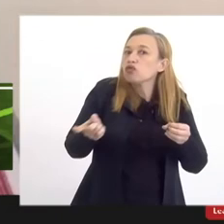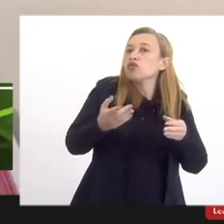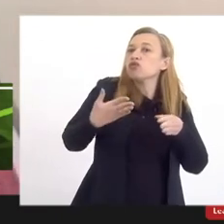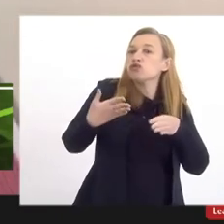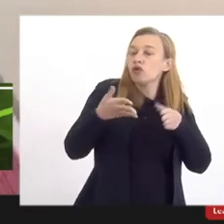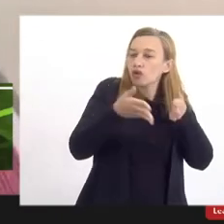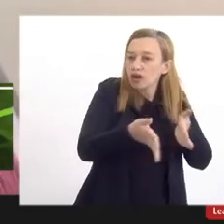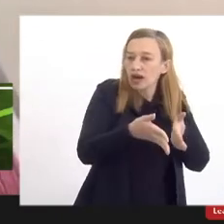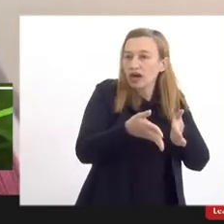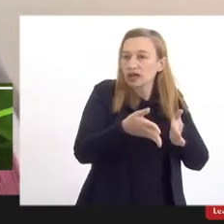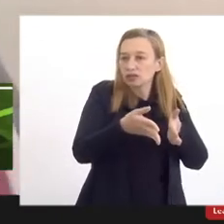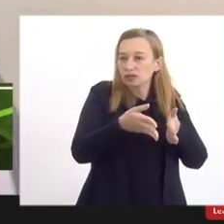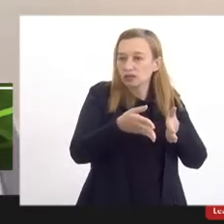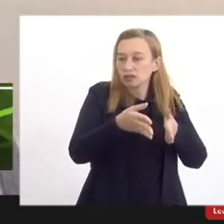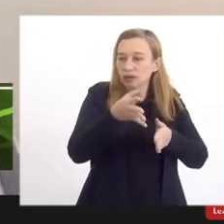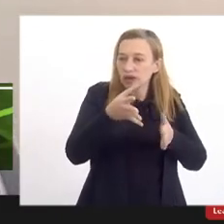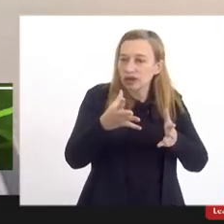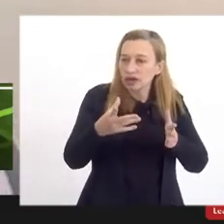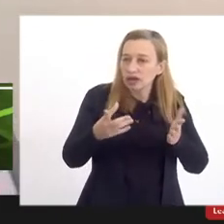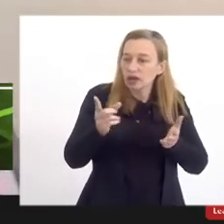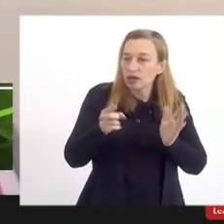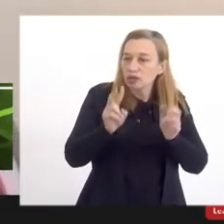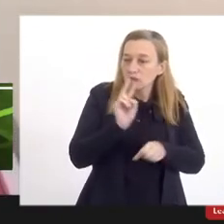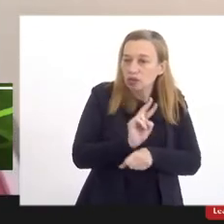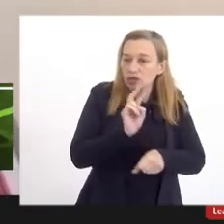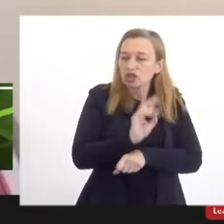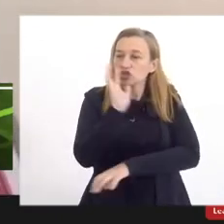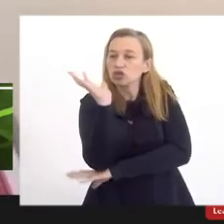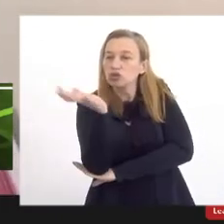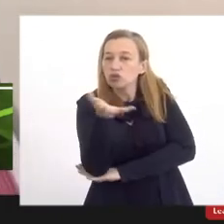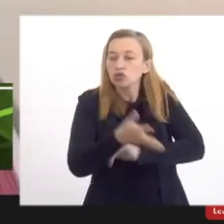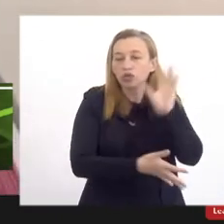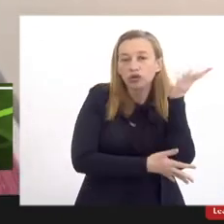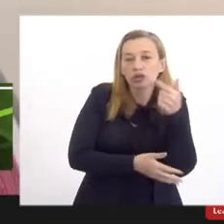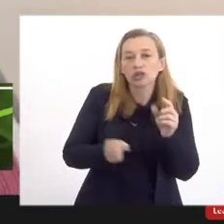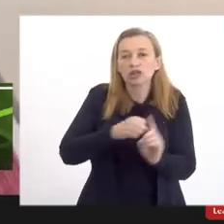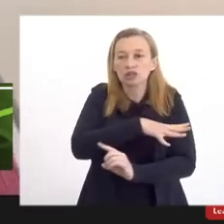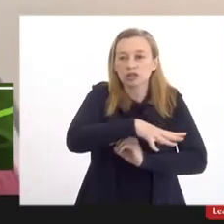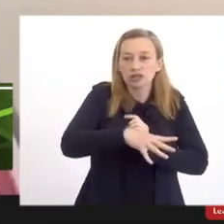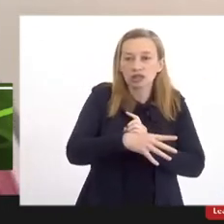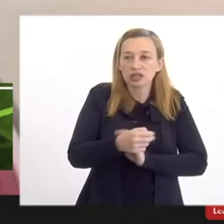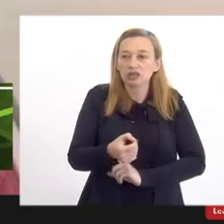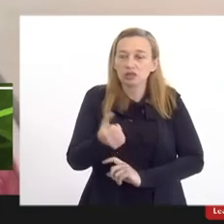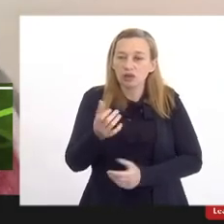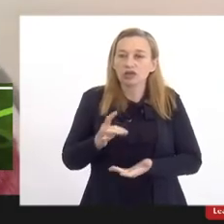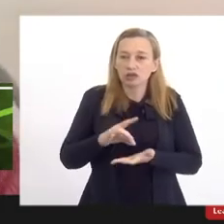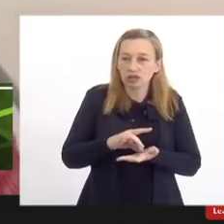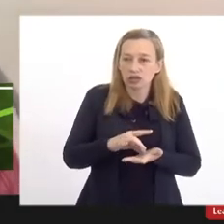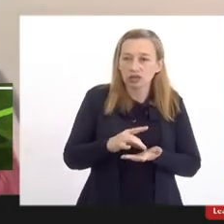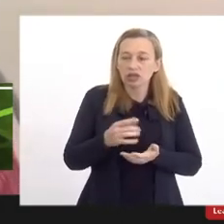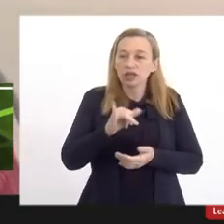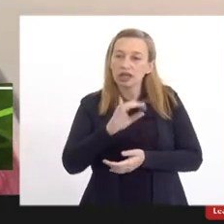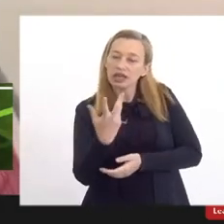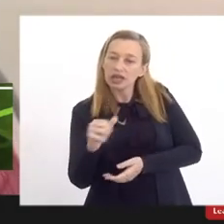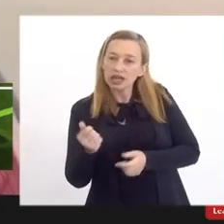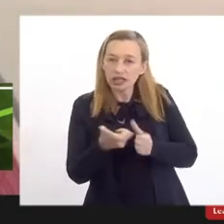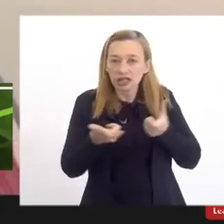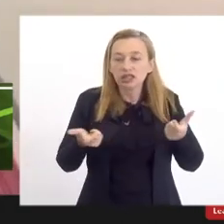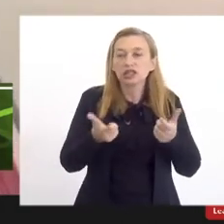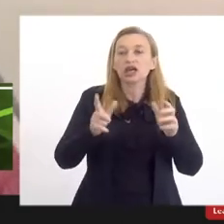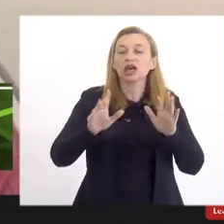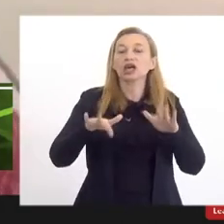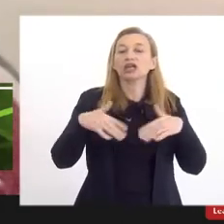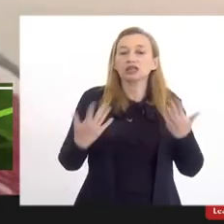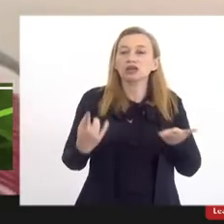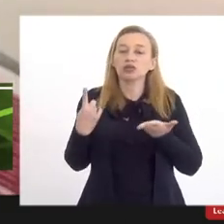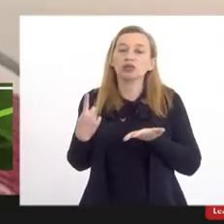para resguardar o meio ambiente e ali as sociedades quase que originárias de Ilha Grande então há o